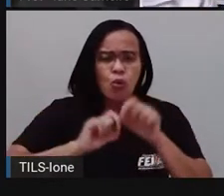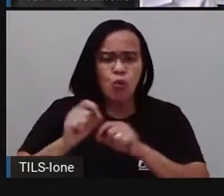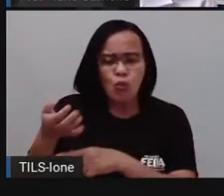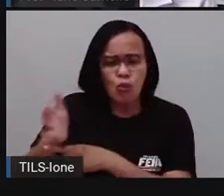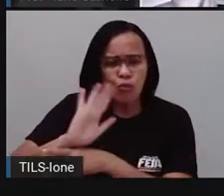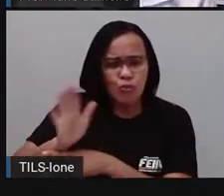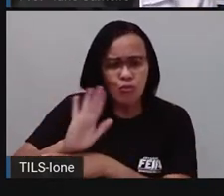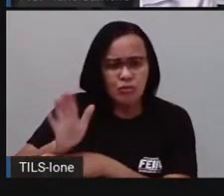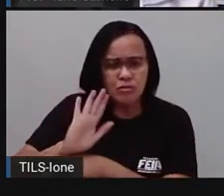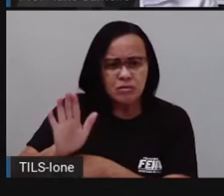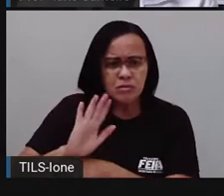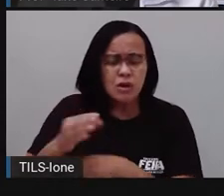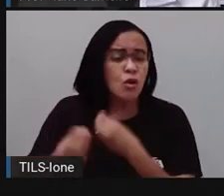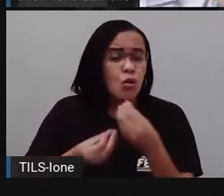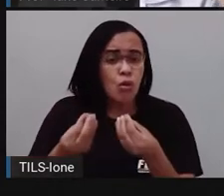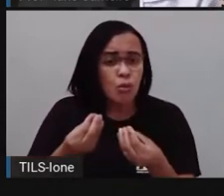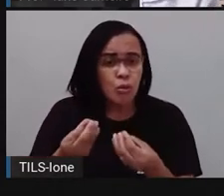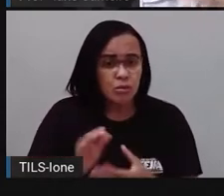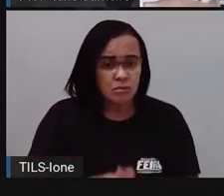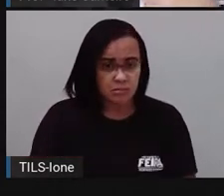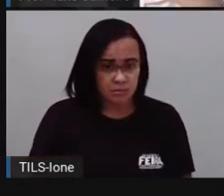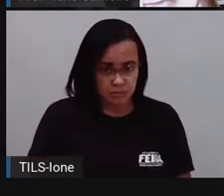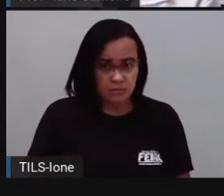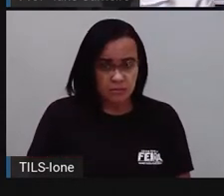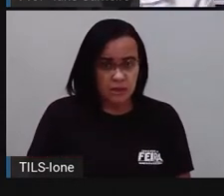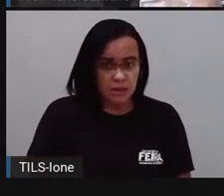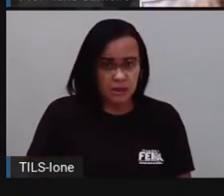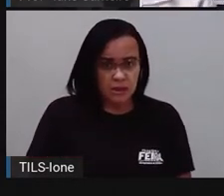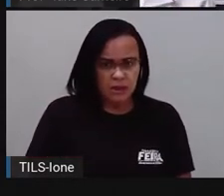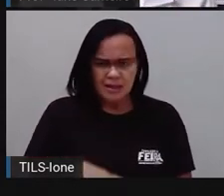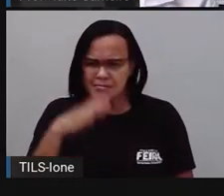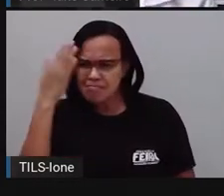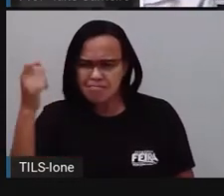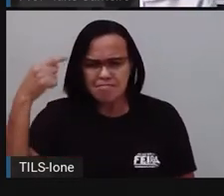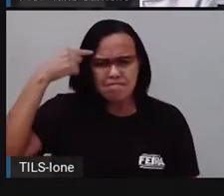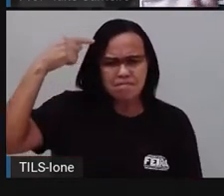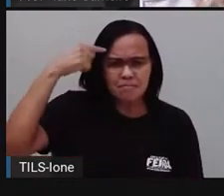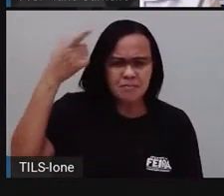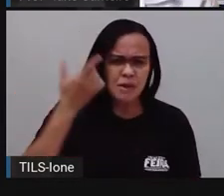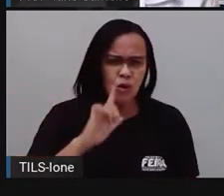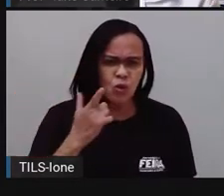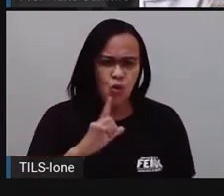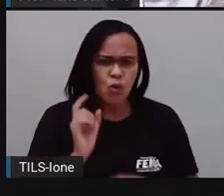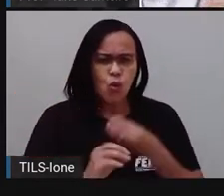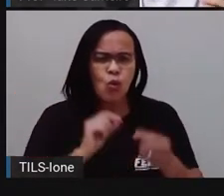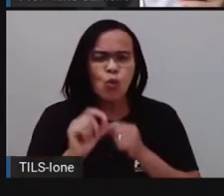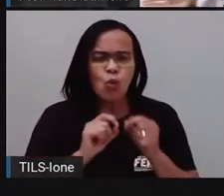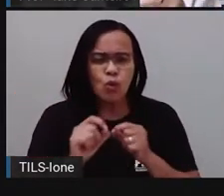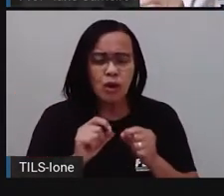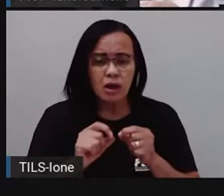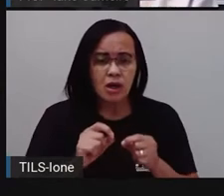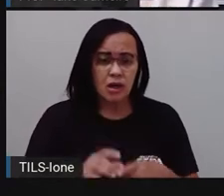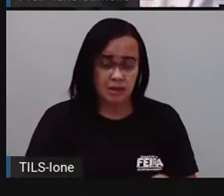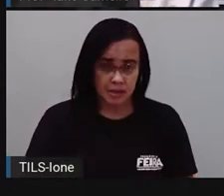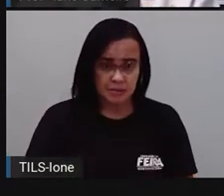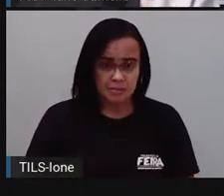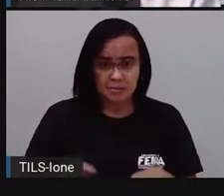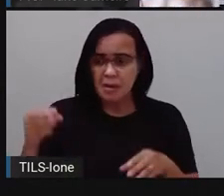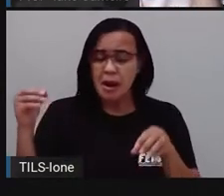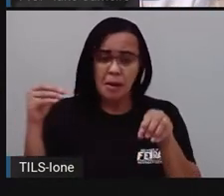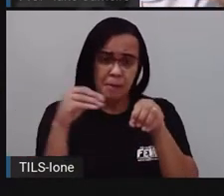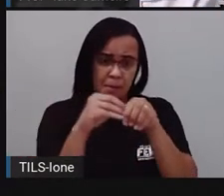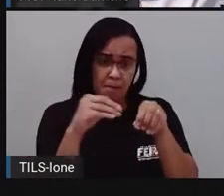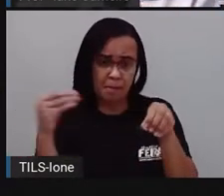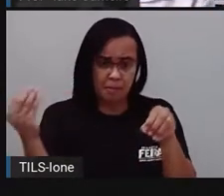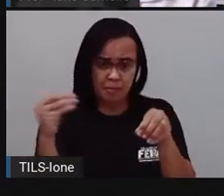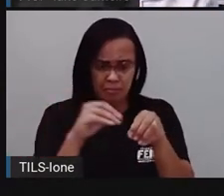entender dele, né? Vocês já conseguiram pensar em algo? Será que aquela pecinha, né?